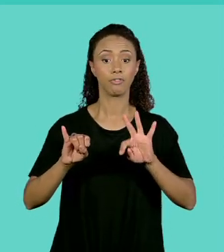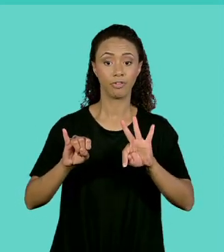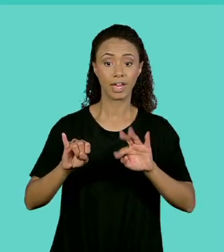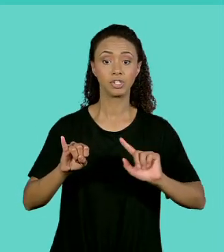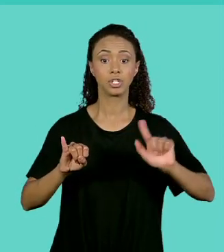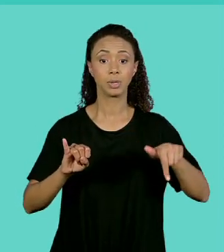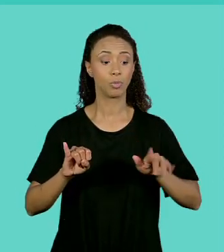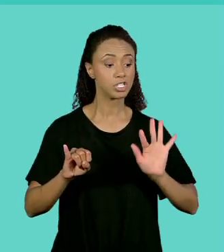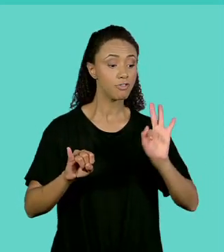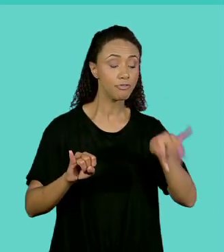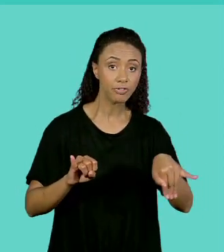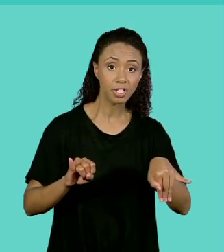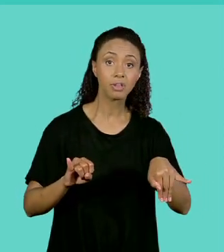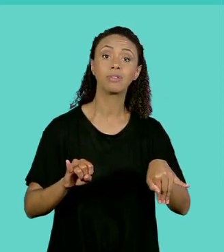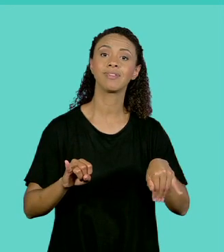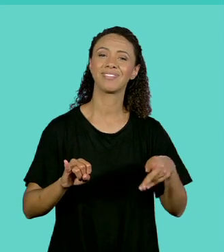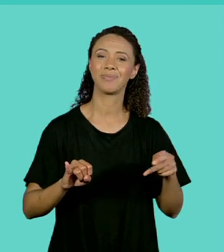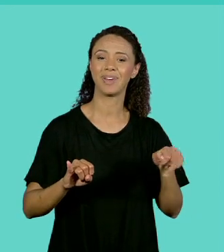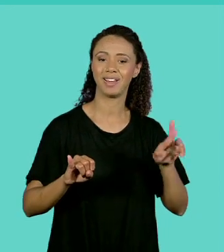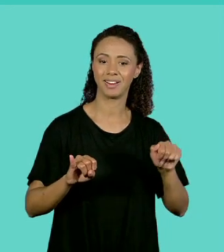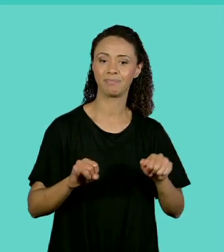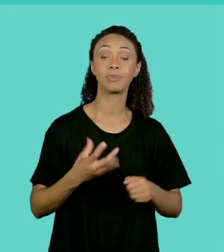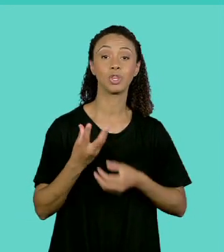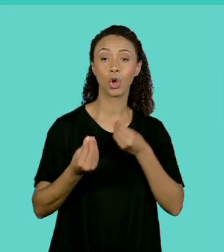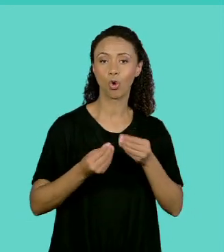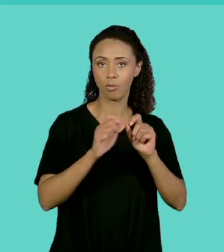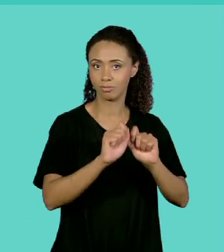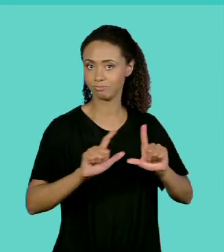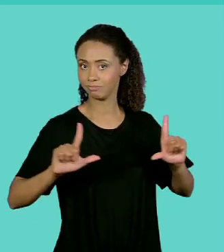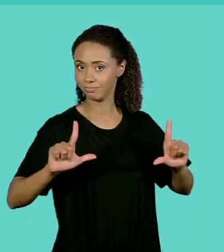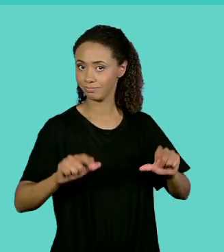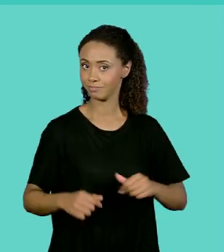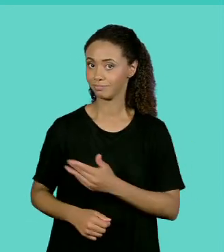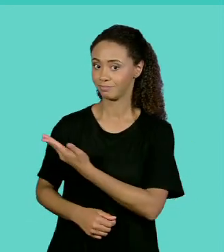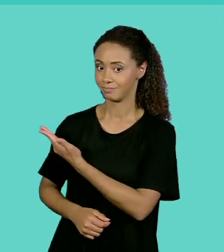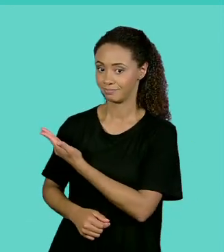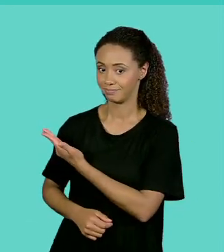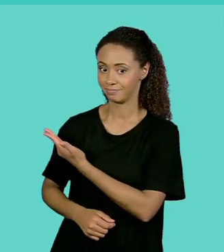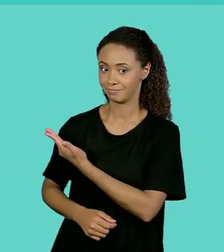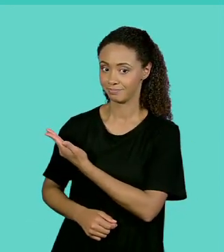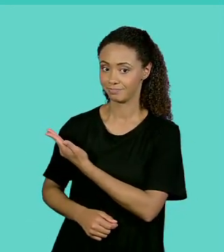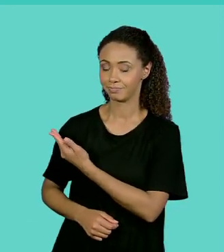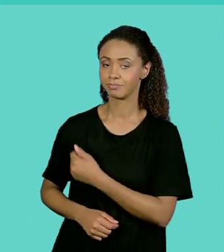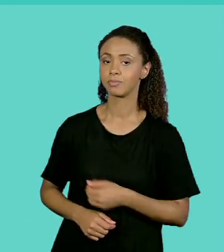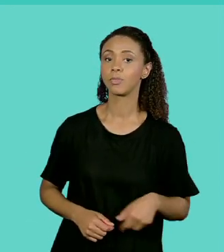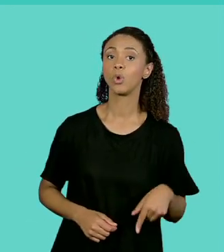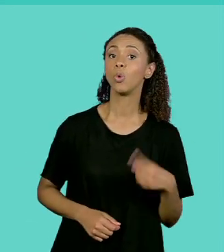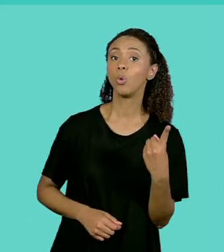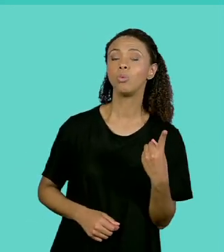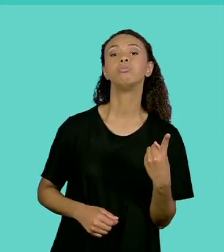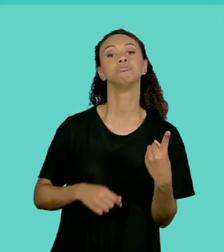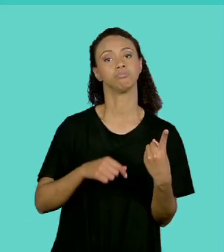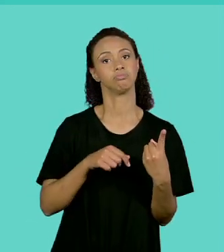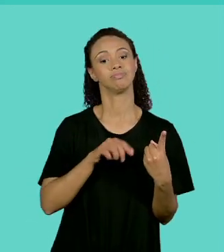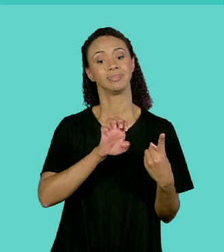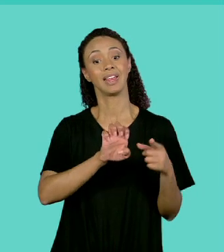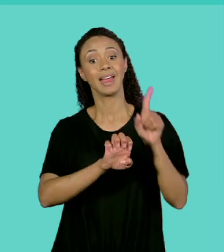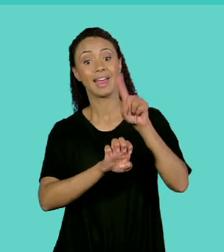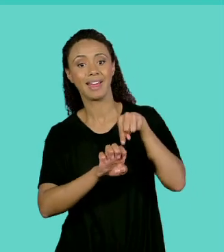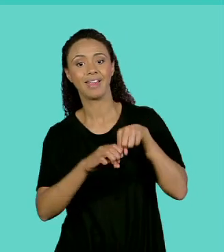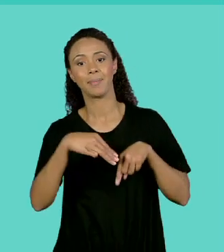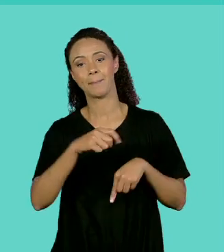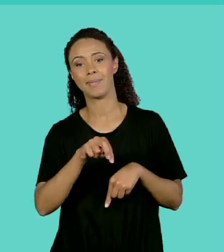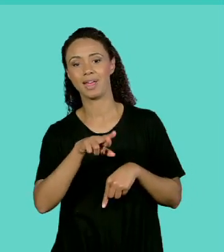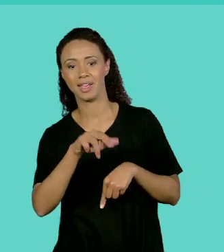Vamos ver como ficaria? Olha só. O valor I é 1, é Maria. O valor 2, é João. O valor 3, é